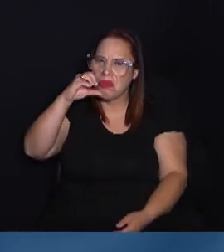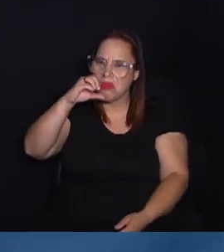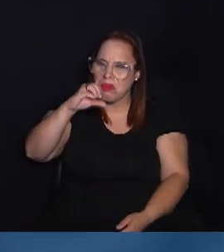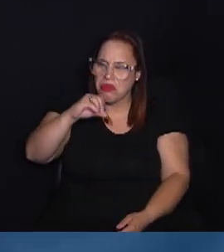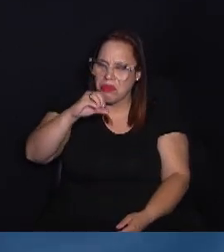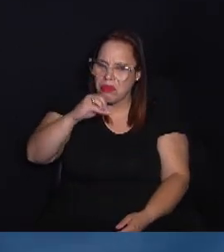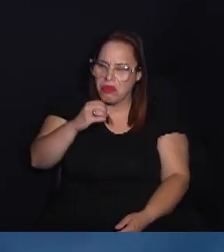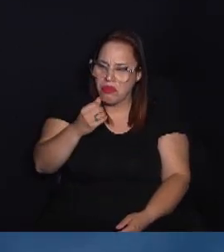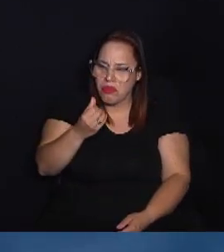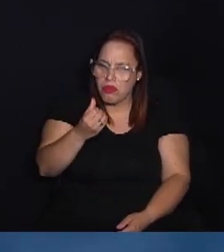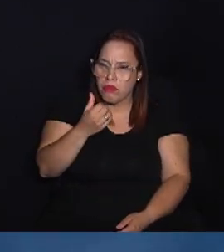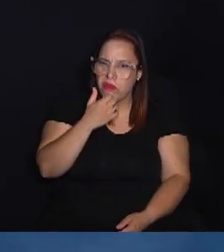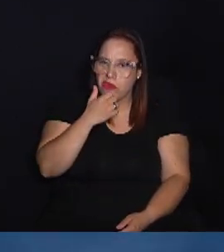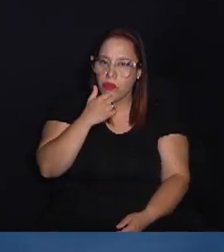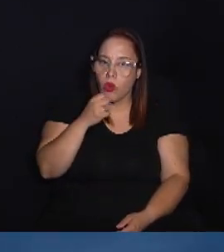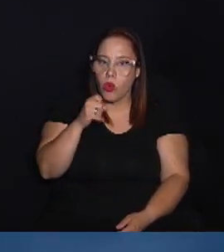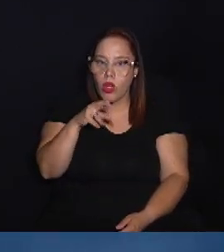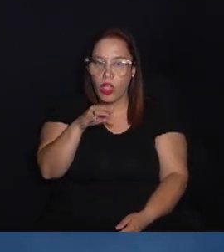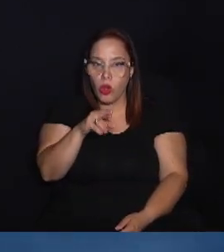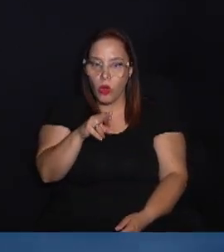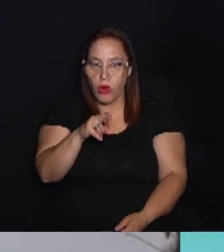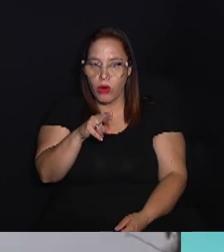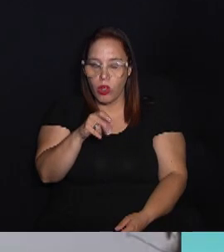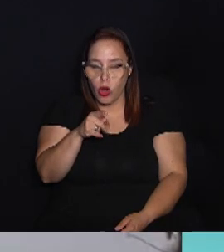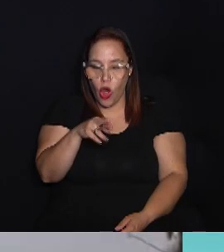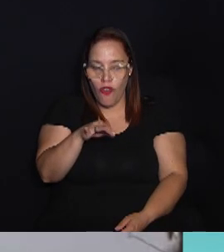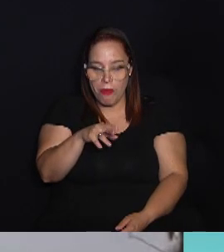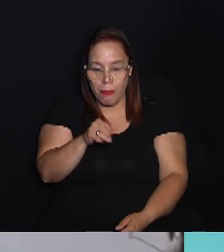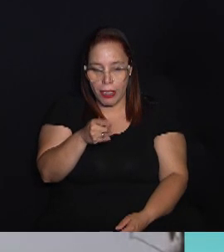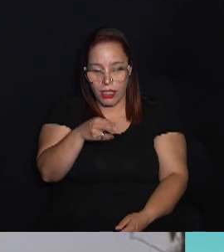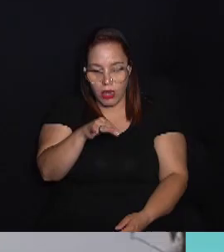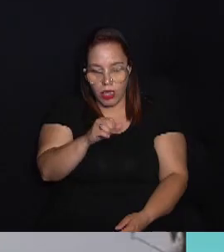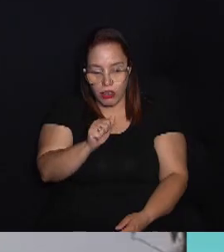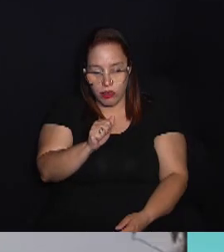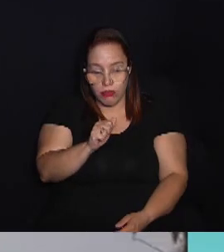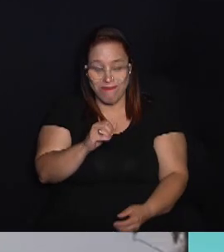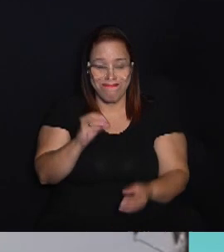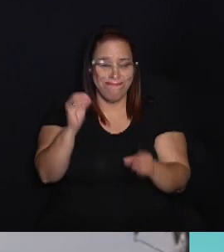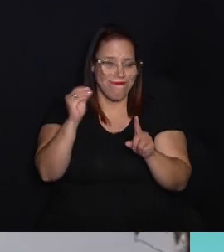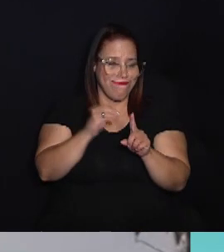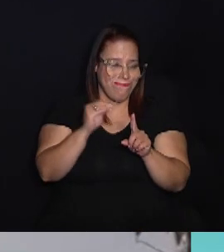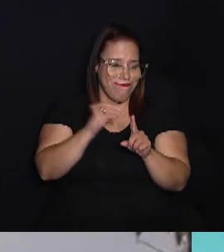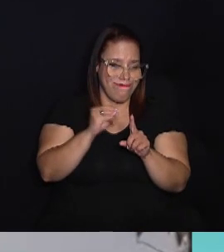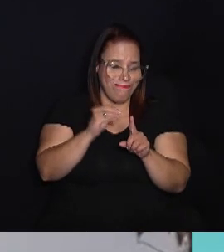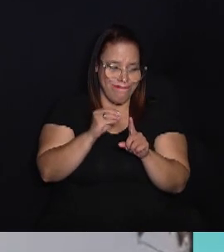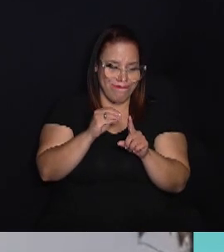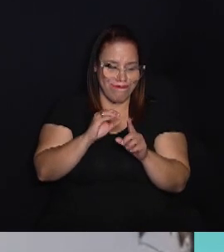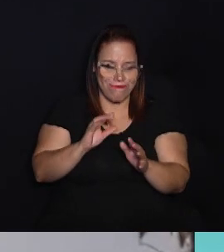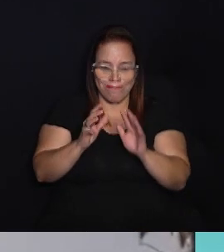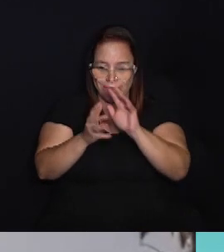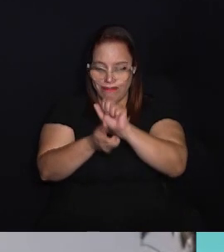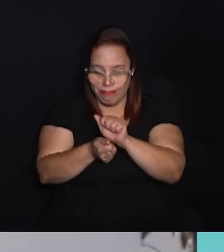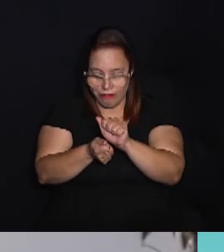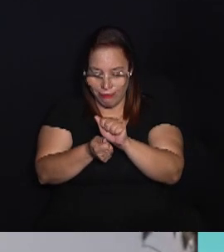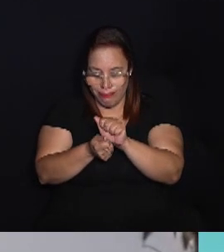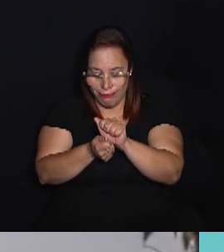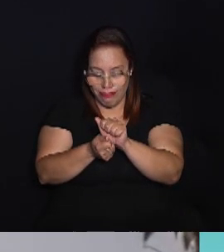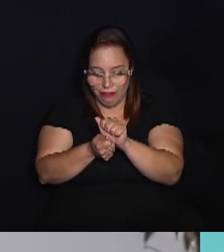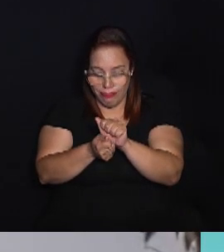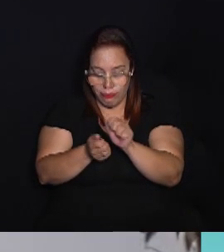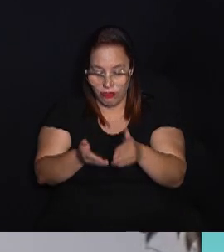desde 1969. O Açor da Nova Bretanha está na lista de vulneráveis da União